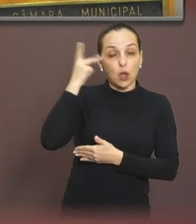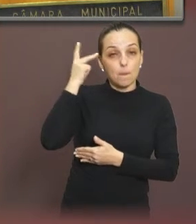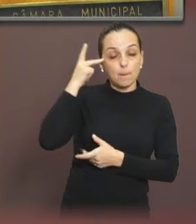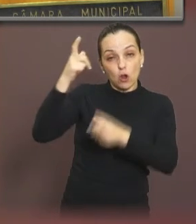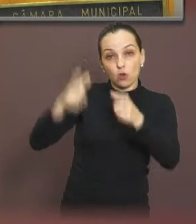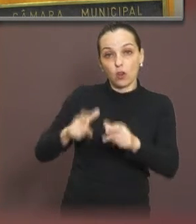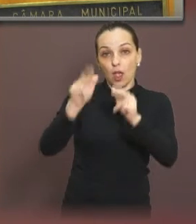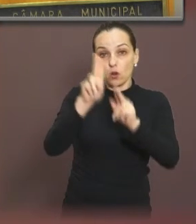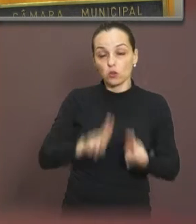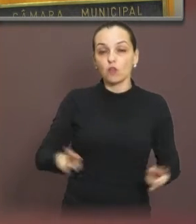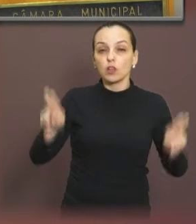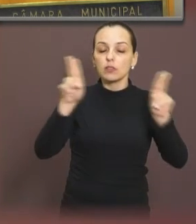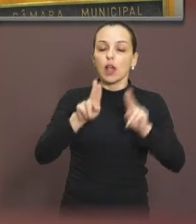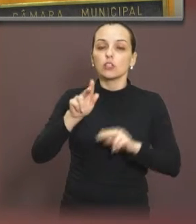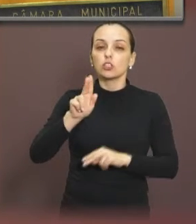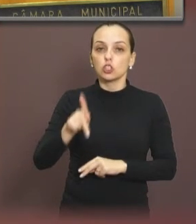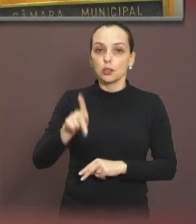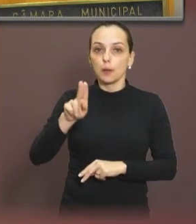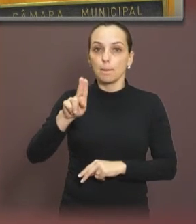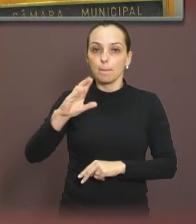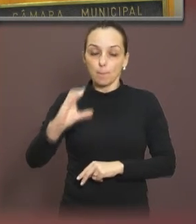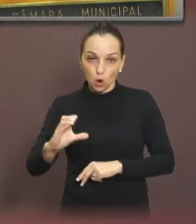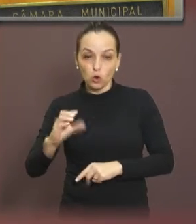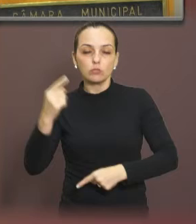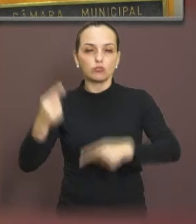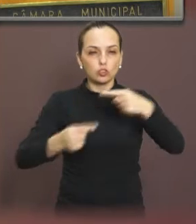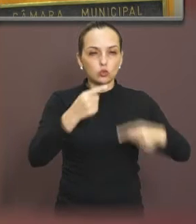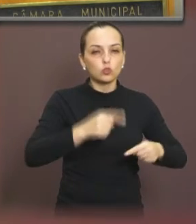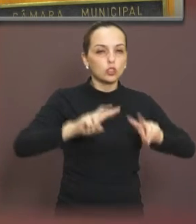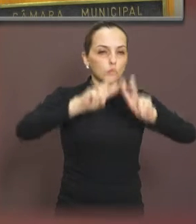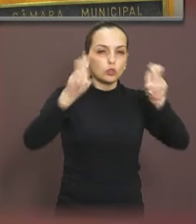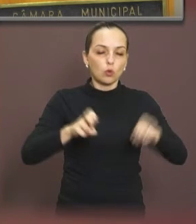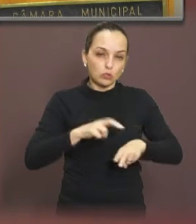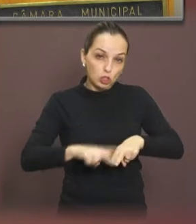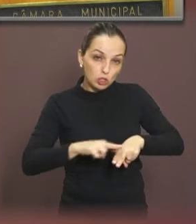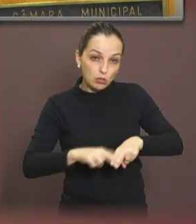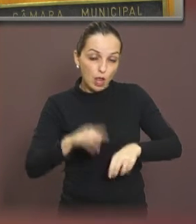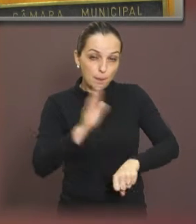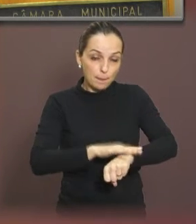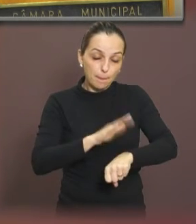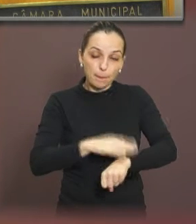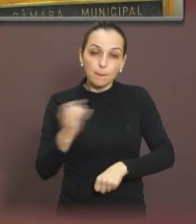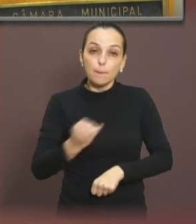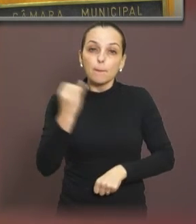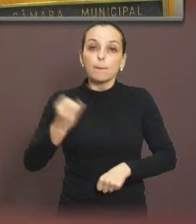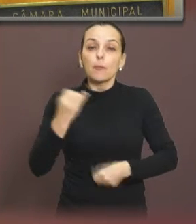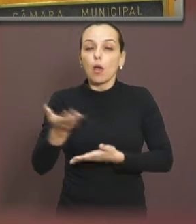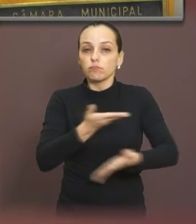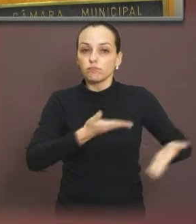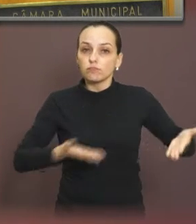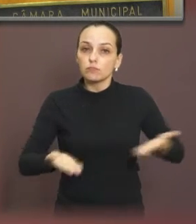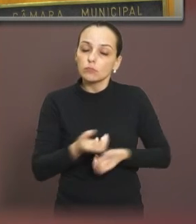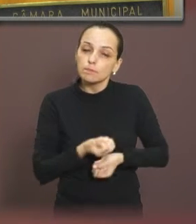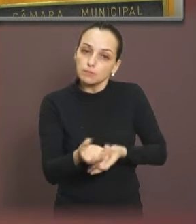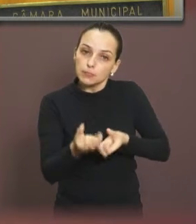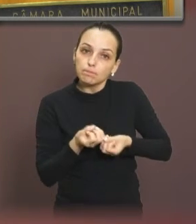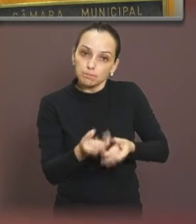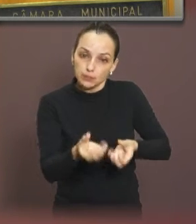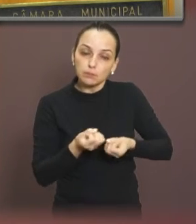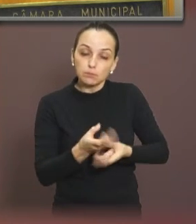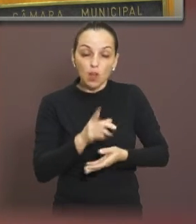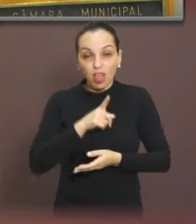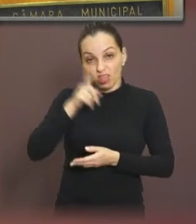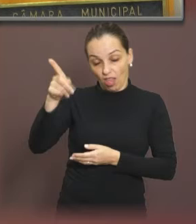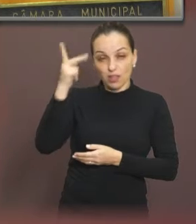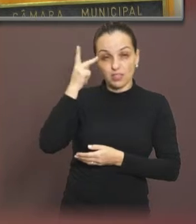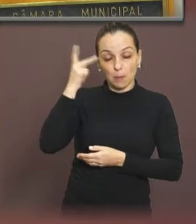discutindo também as questões de gênero. Foi um momento muito importante, onde compartilhamos bastante conhecimento. Estar na PUC também